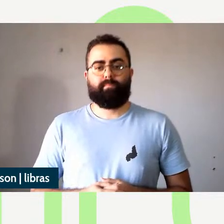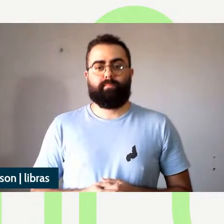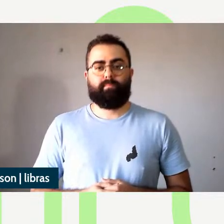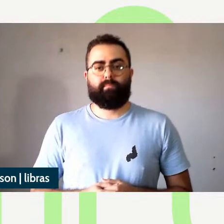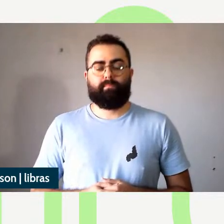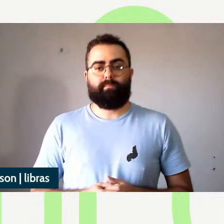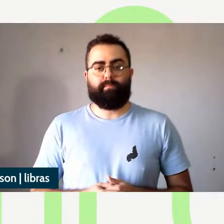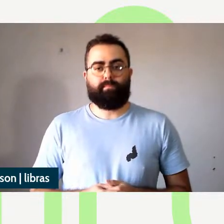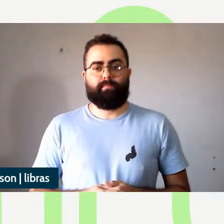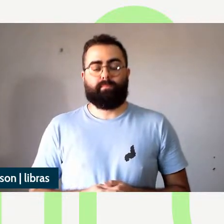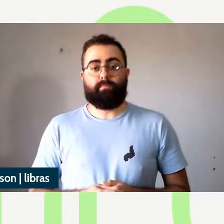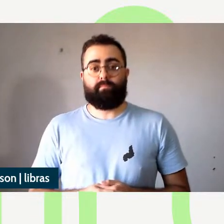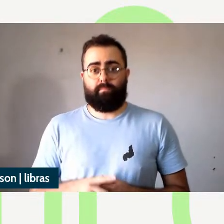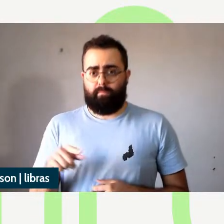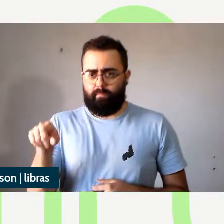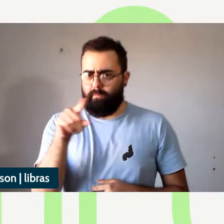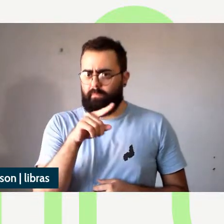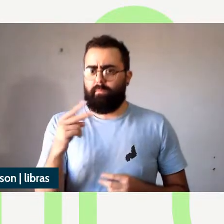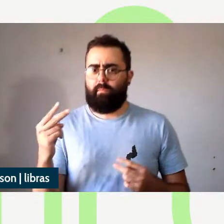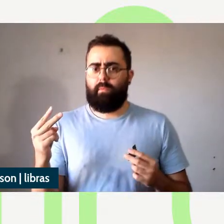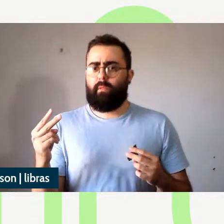vocês estão vendo a tela né